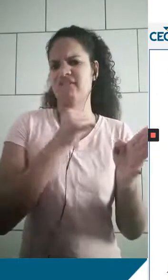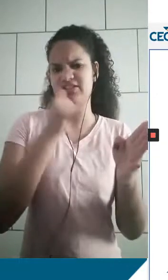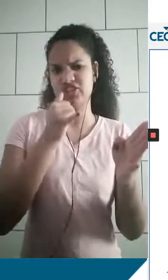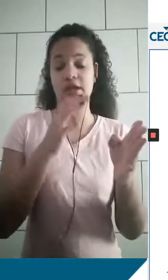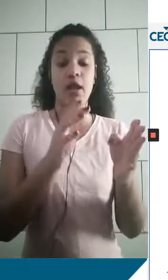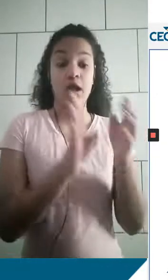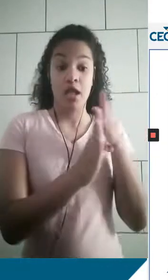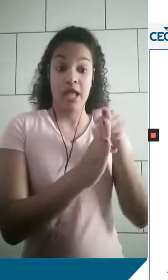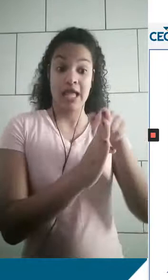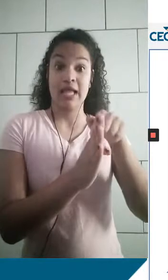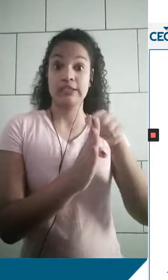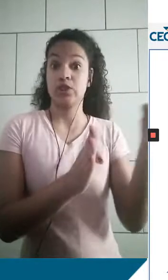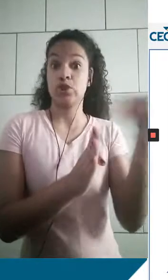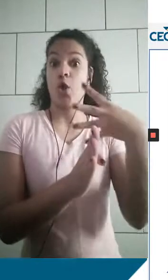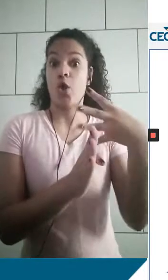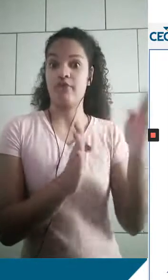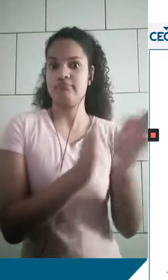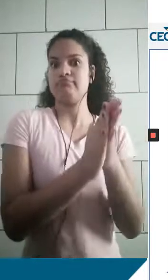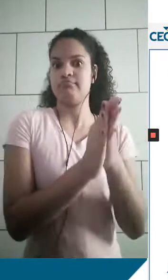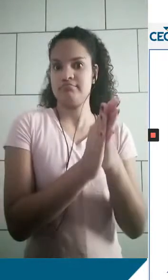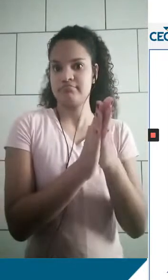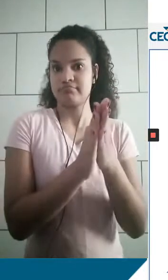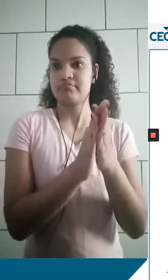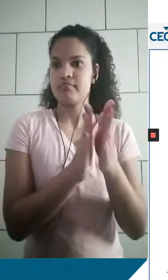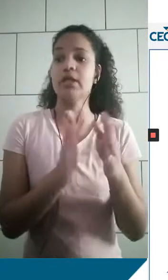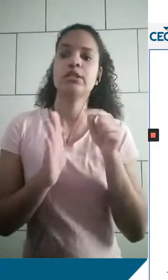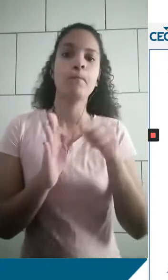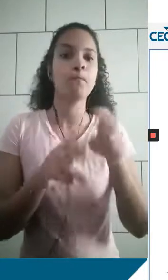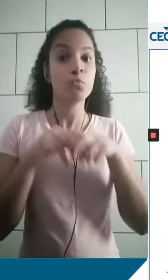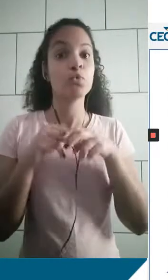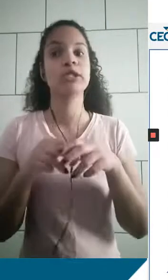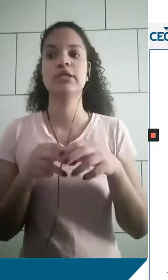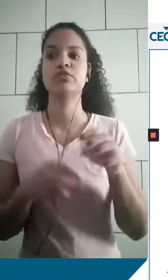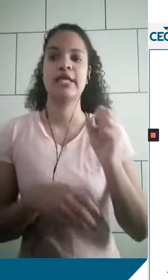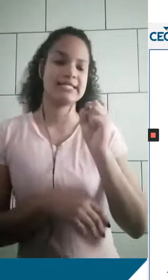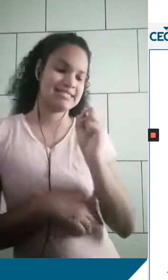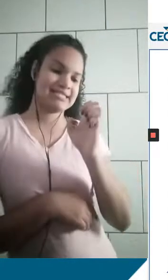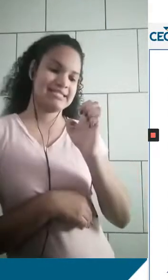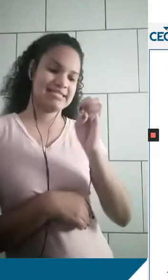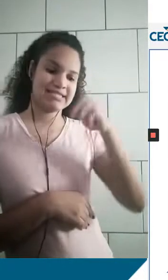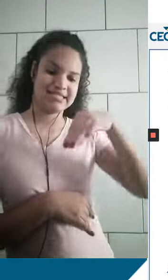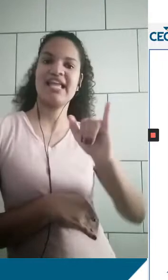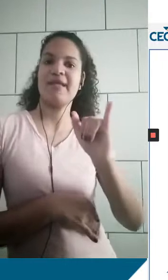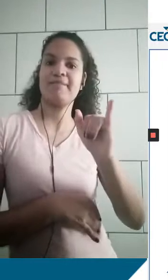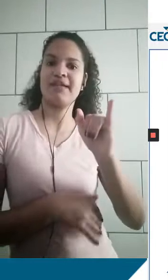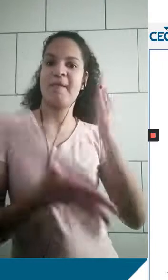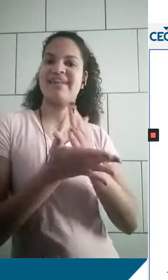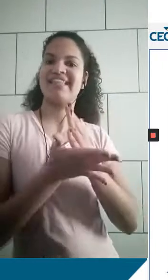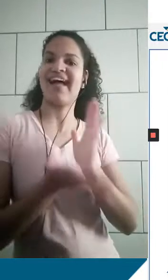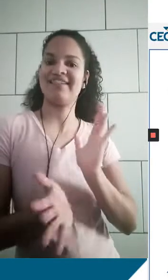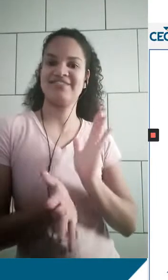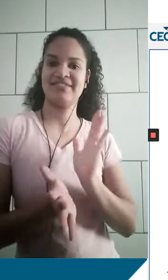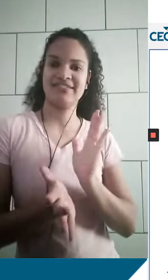antiga e uma fita nova. Então, por isso, esse termo fundamental de que a duplicação do DNA